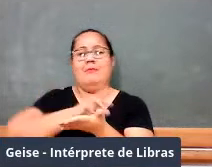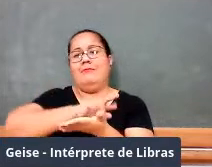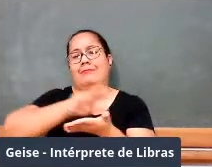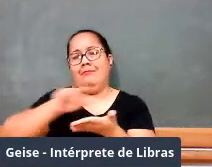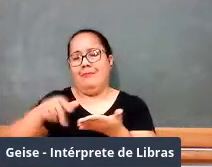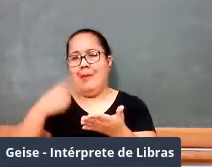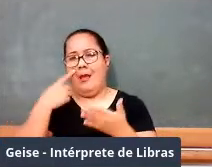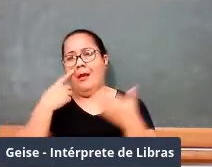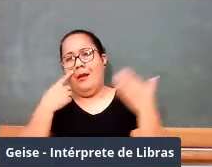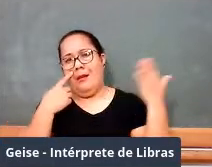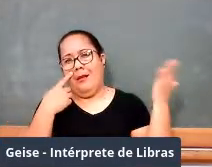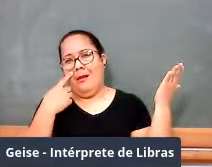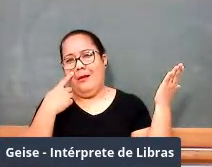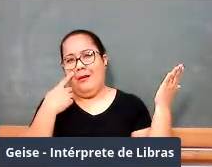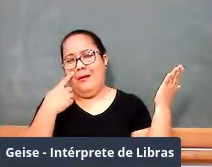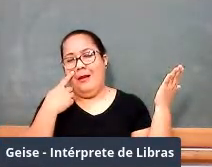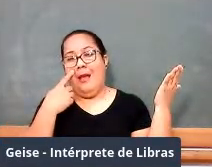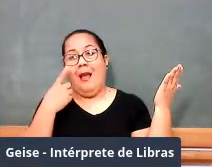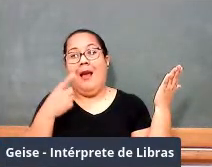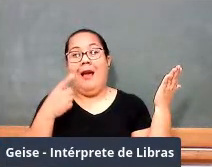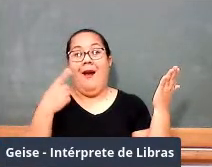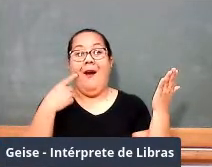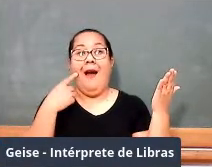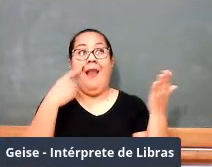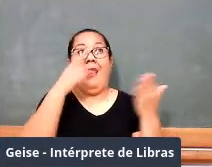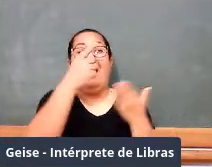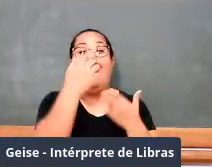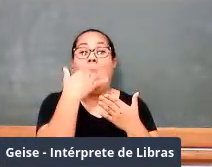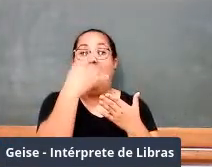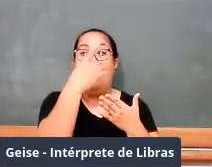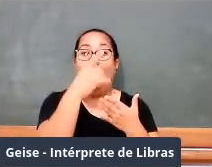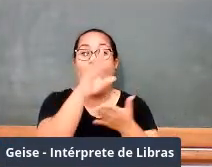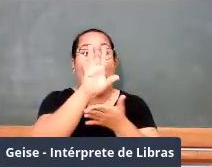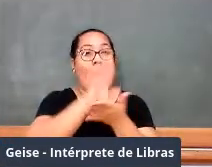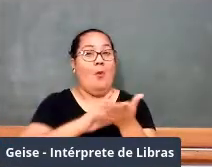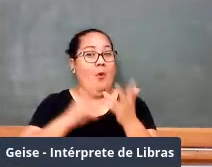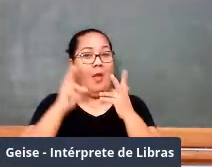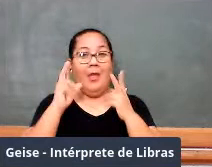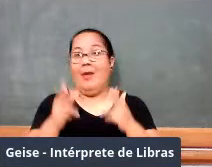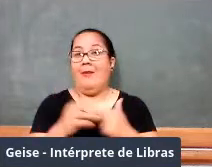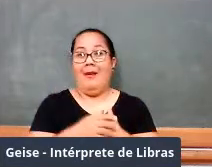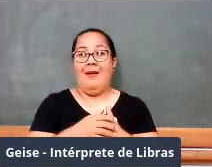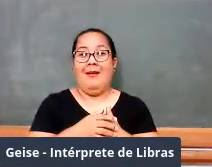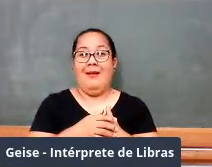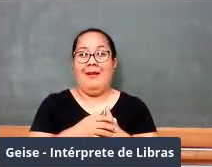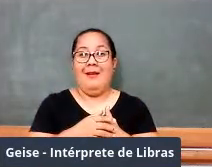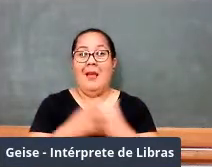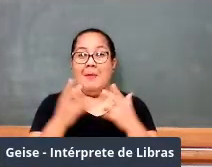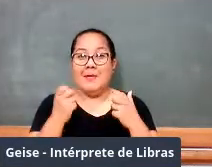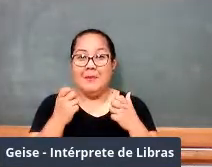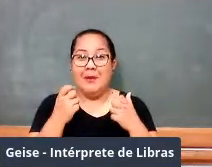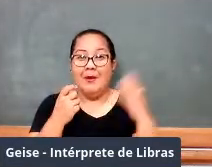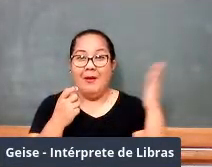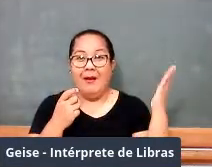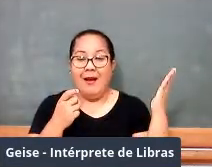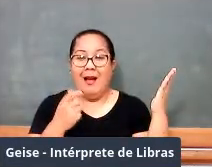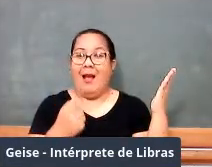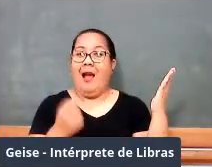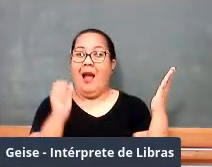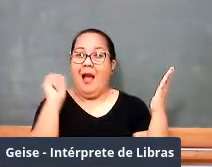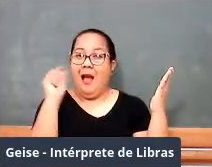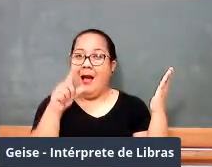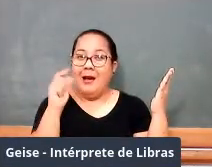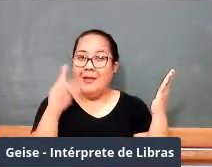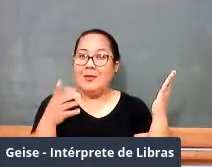nós copiamos até a cor, né? Olha, o grupo de estudos do ensino de matemática, GEEM, escreveu ou